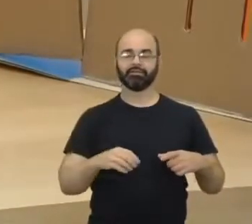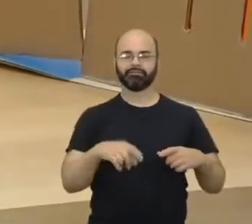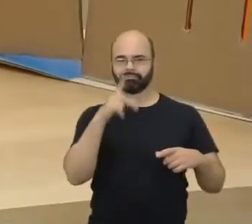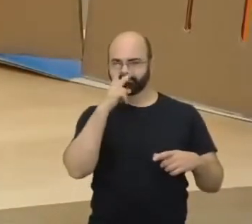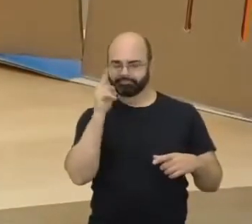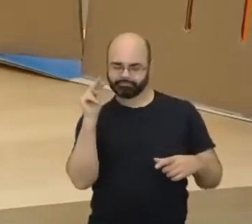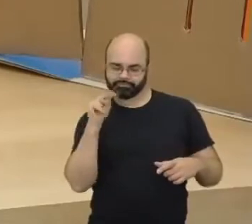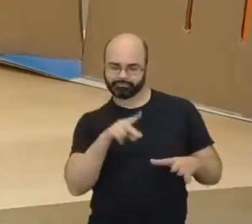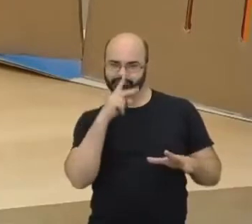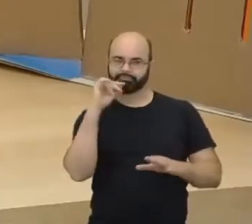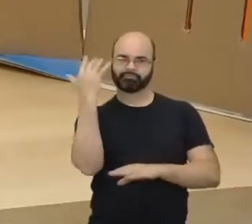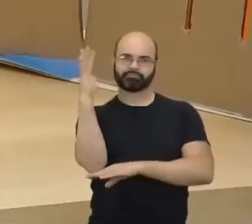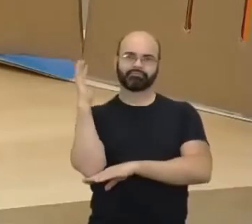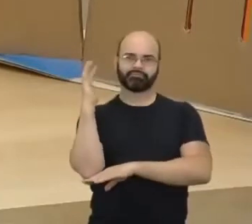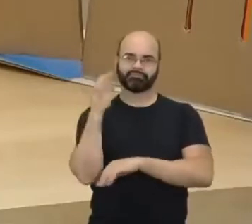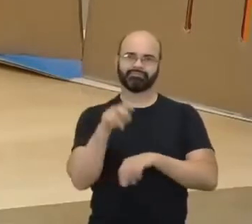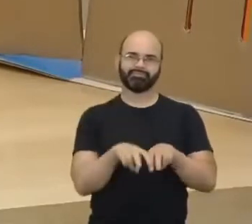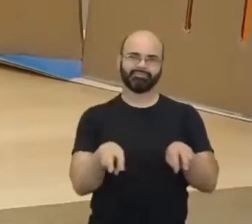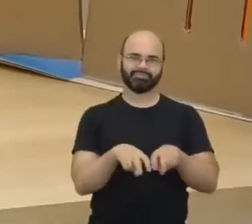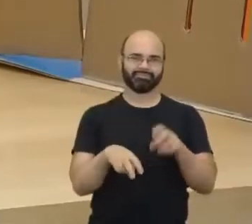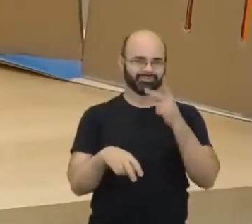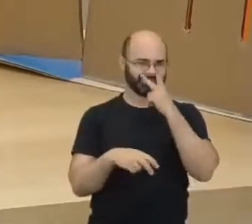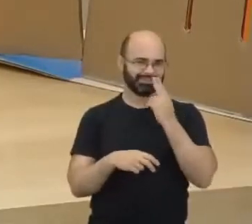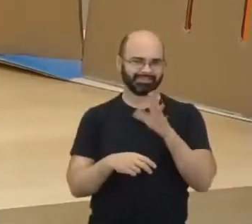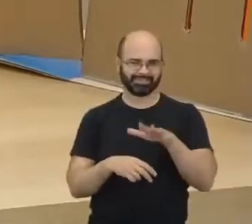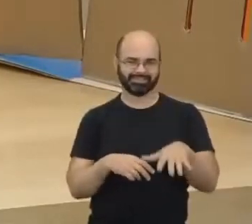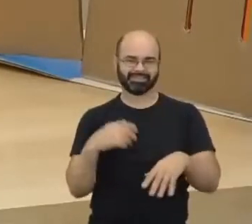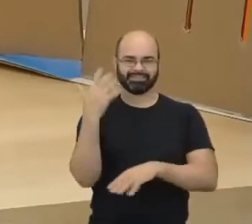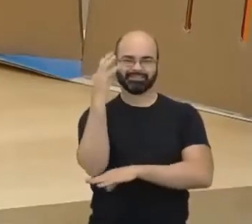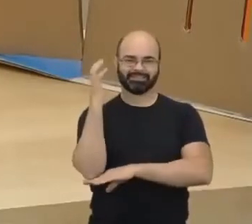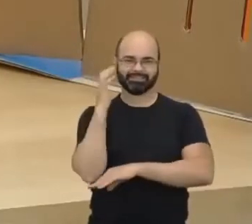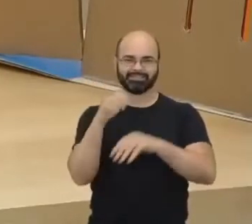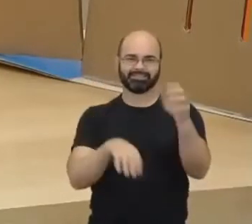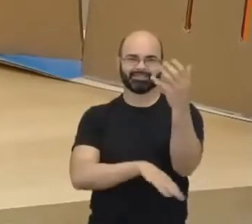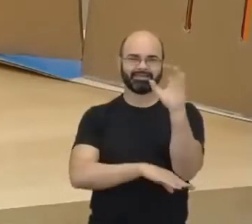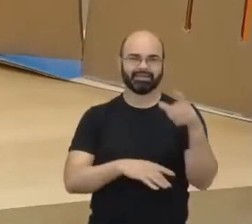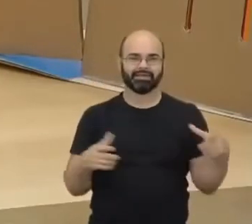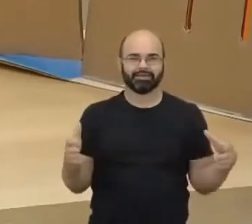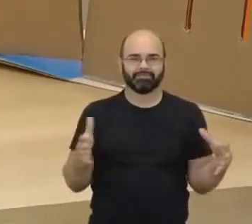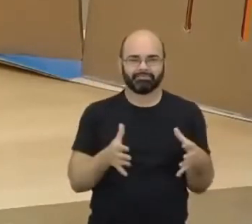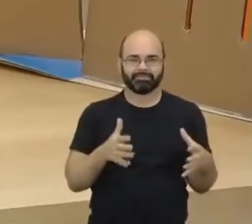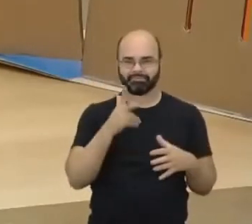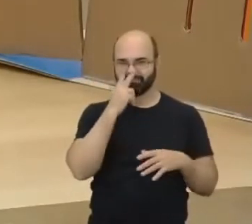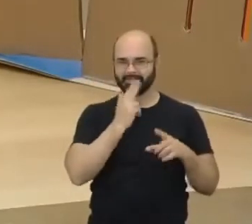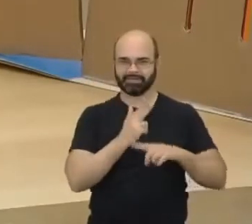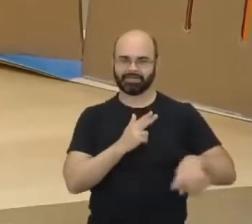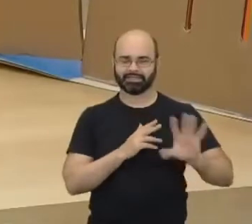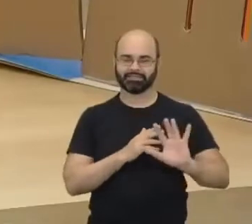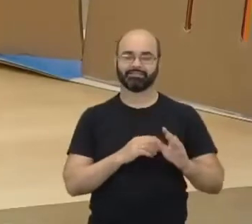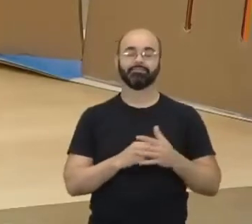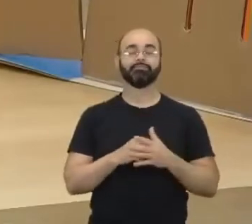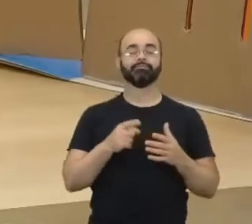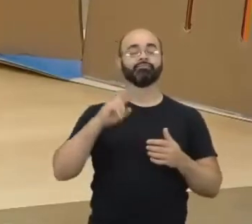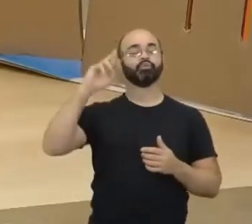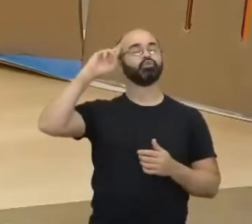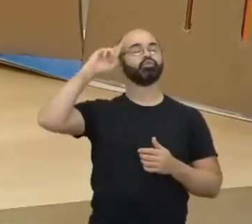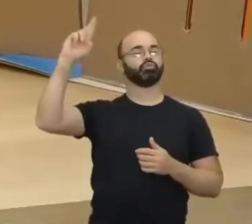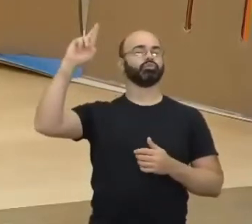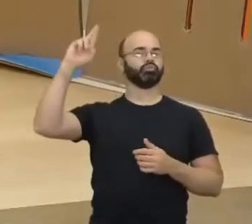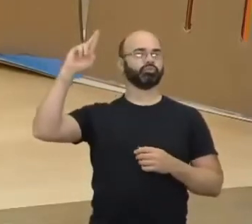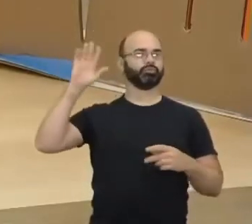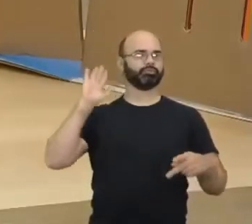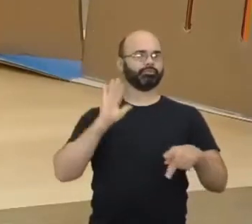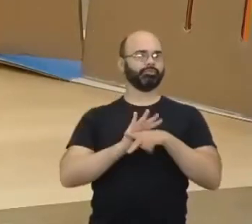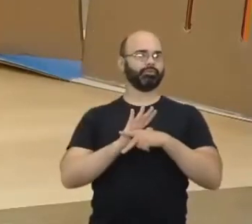Nesse pedaço de terra, nós temos uma pessoa, um dono, né? Quem que é esse dono? Então, vamos colocar ele aqui no seu lugar.